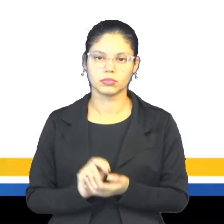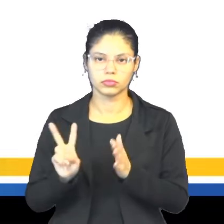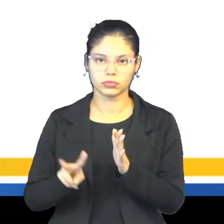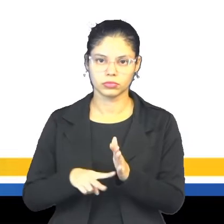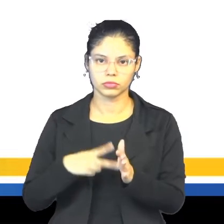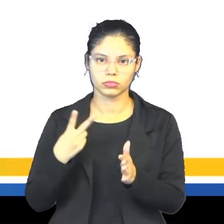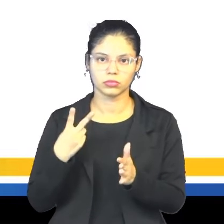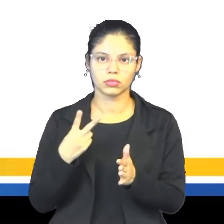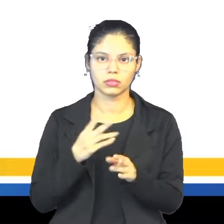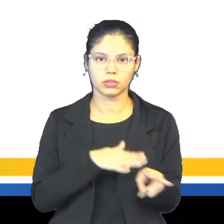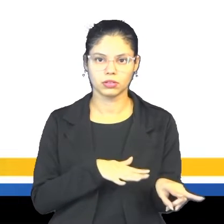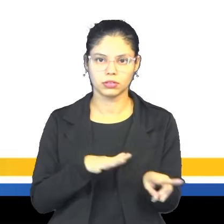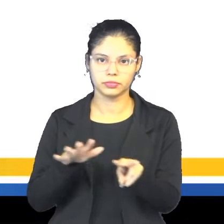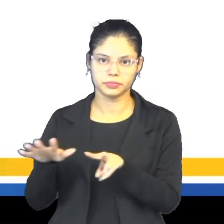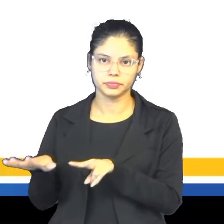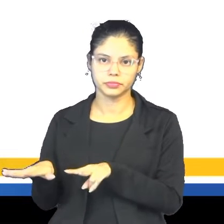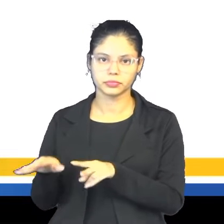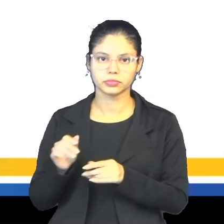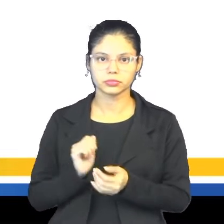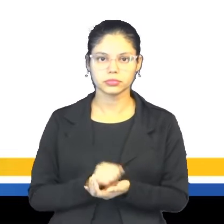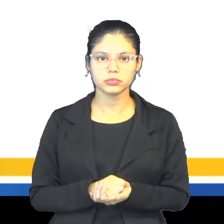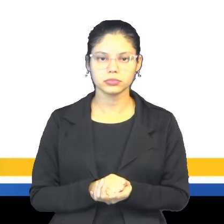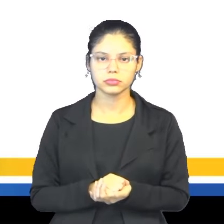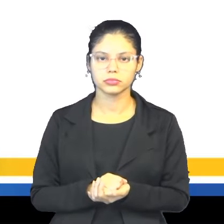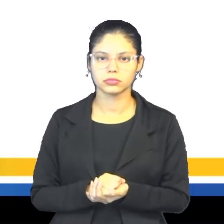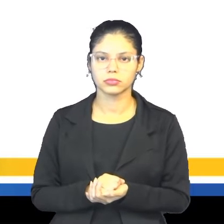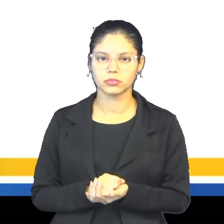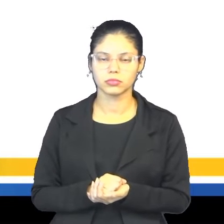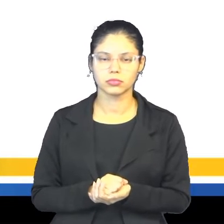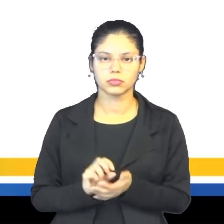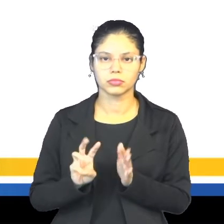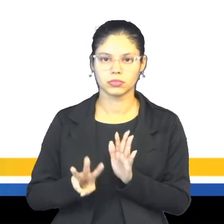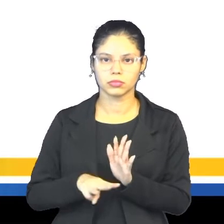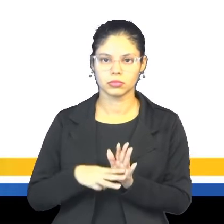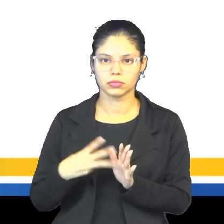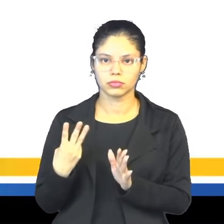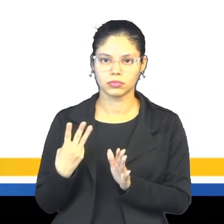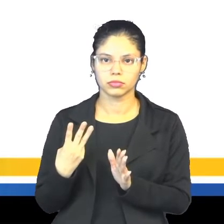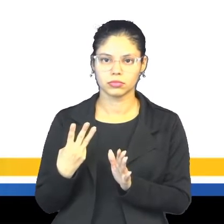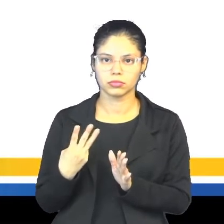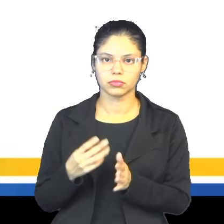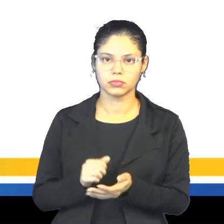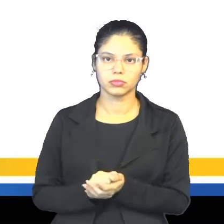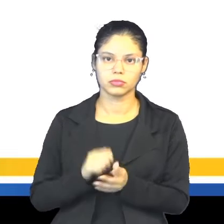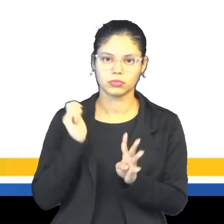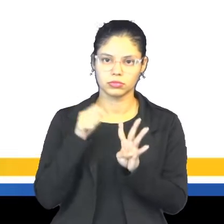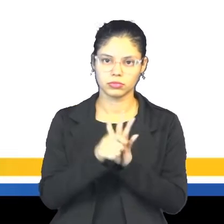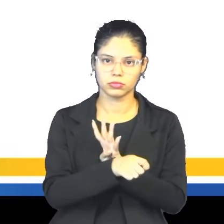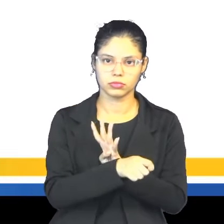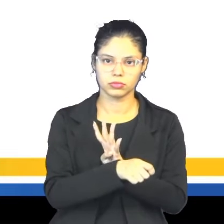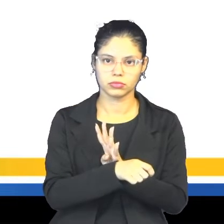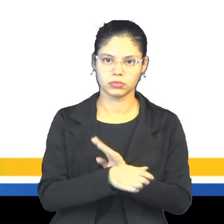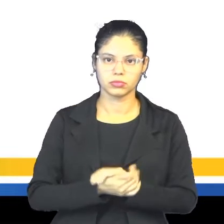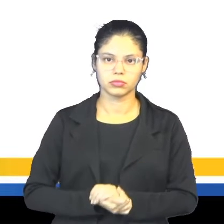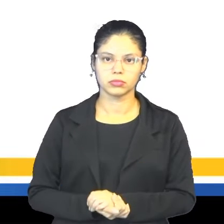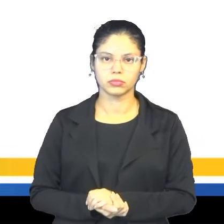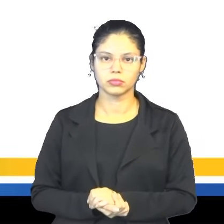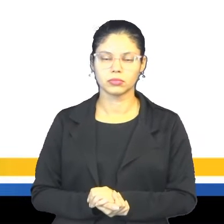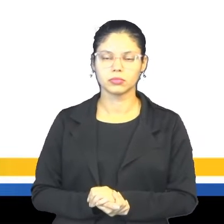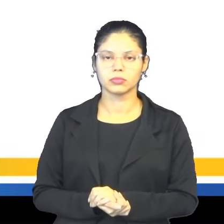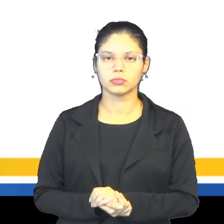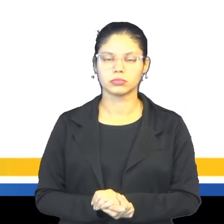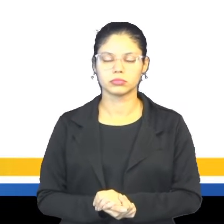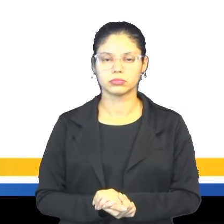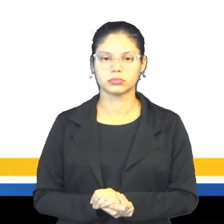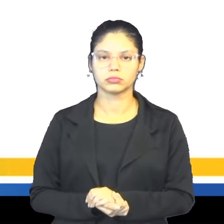twice a week, duas vezes por semana e three times a month, três vezes ao mês,